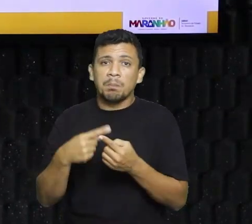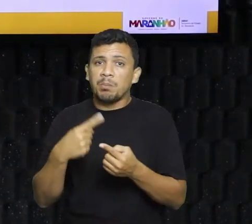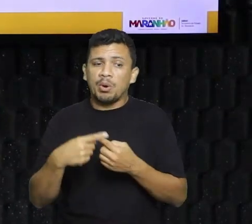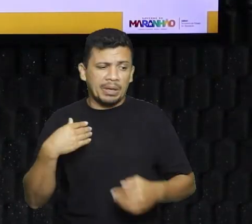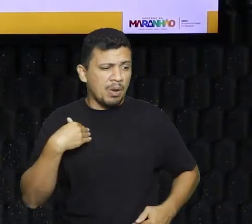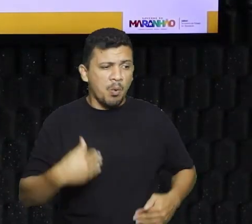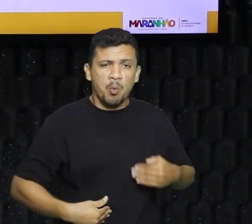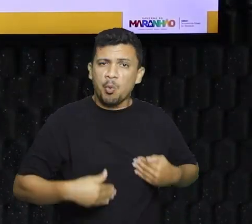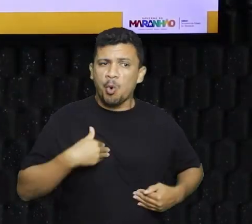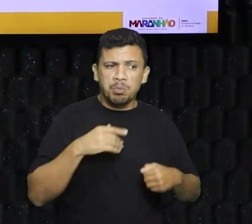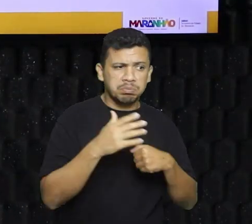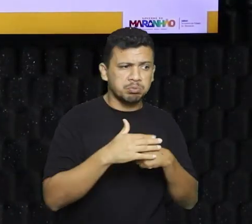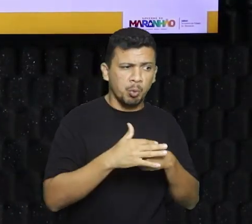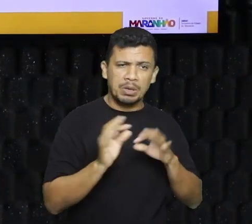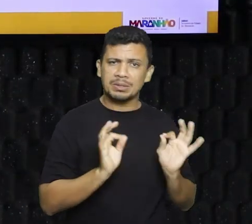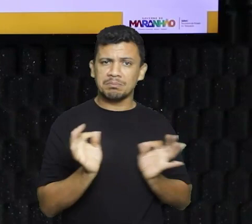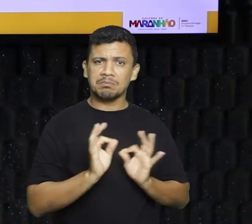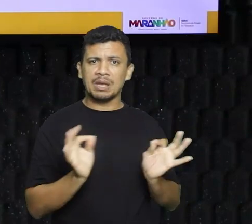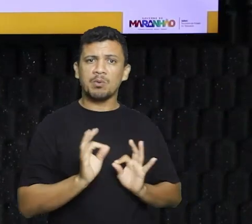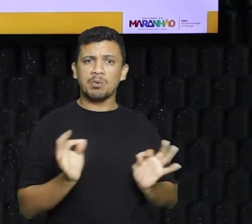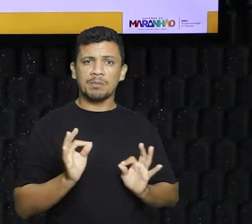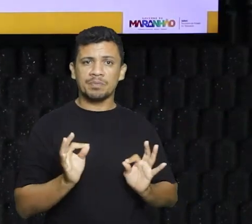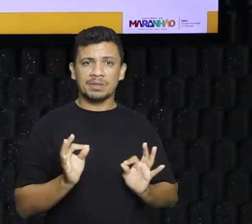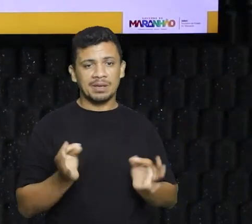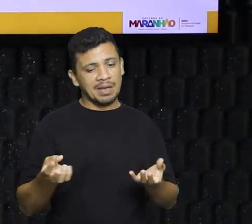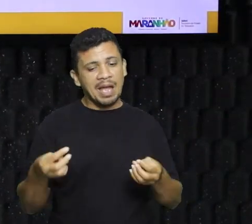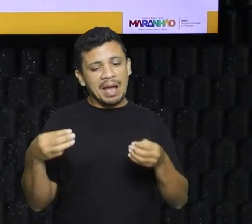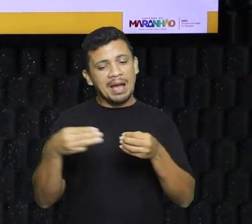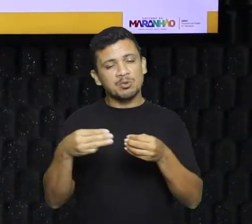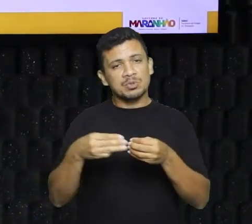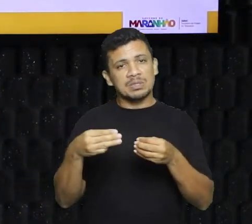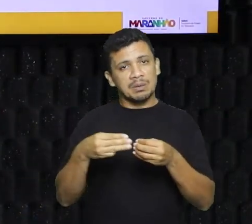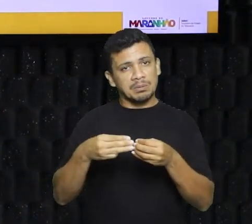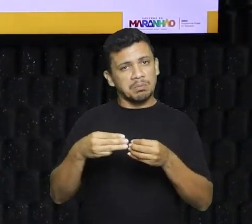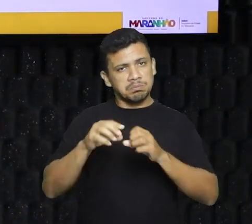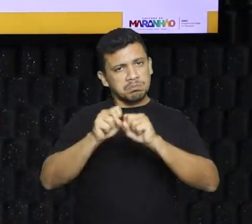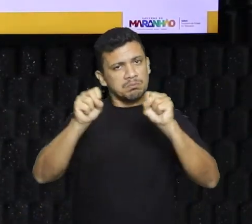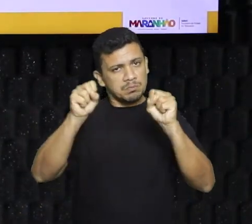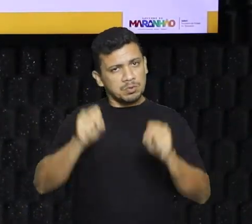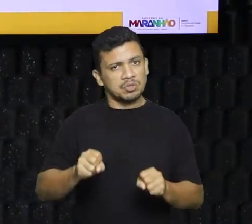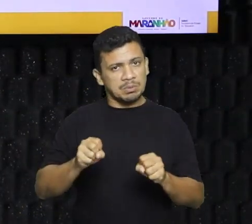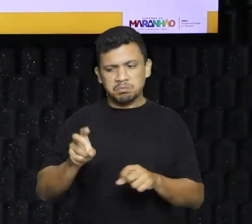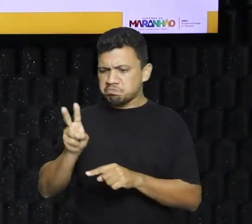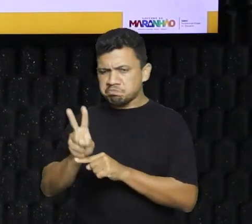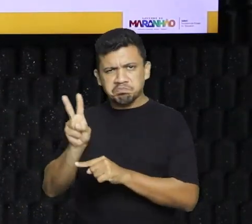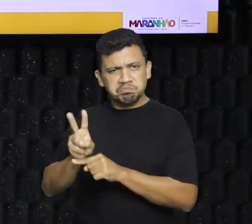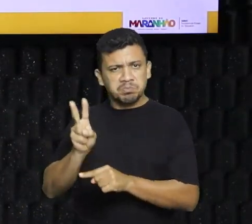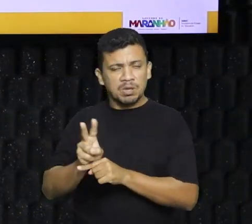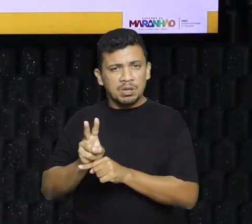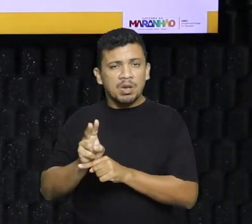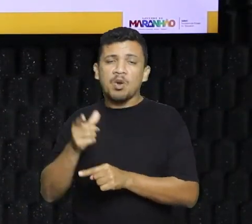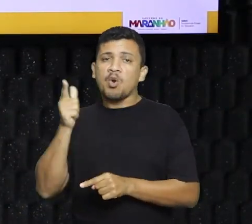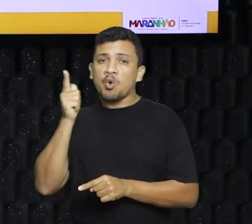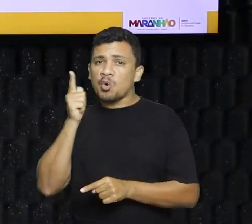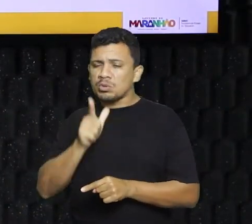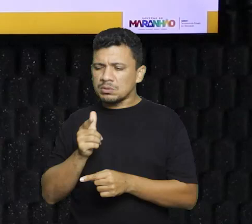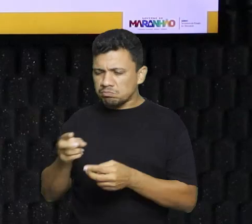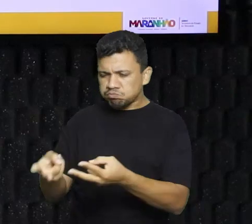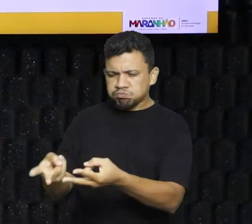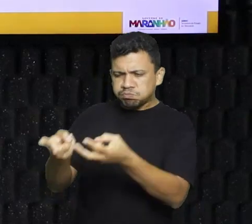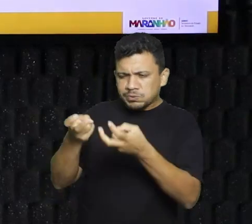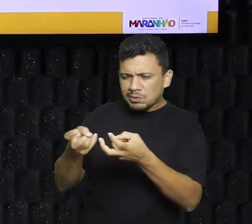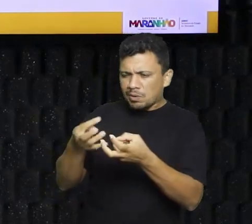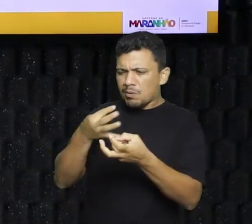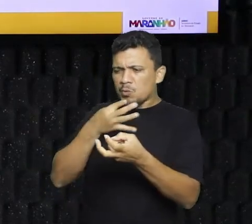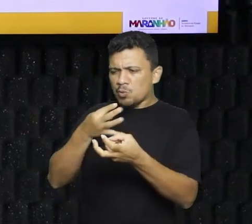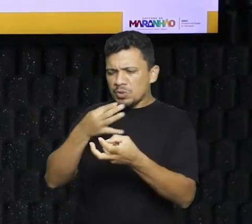a causar nenhum prejuízo. E assim, o sistema imunológico, ele consiga estudar, está certo? Estudar esse organismo